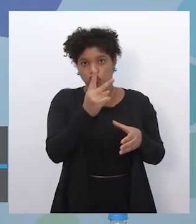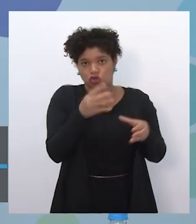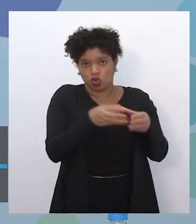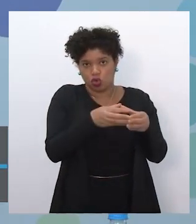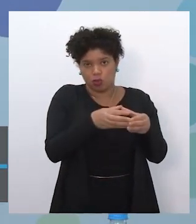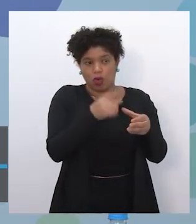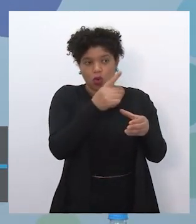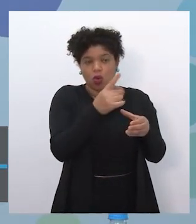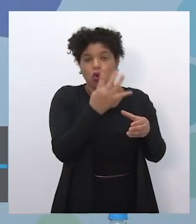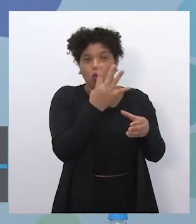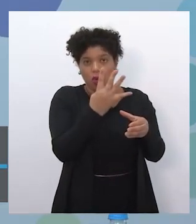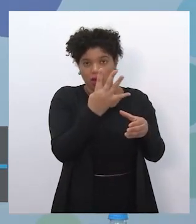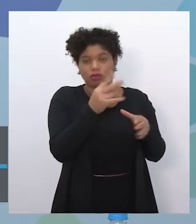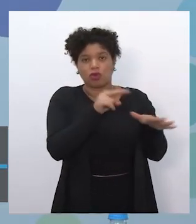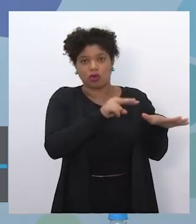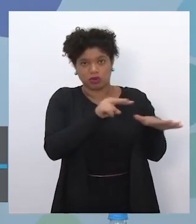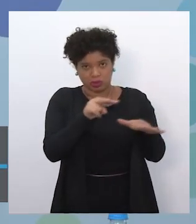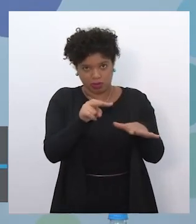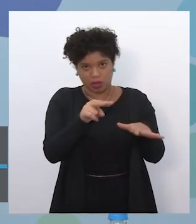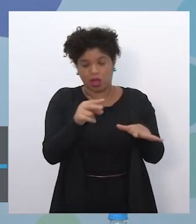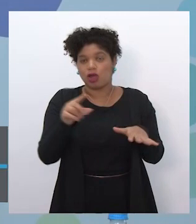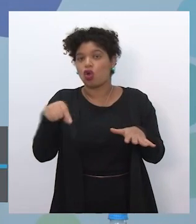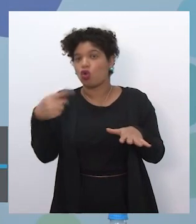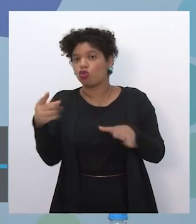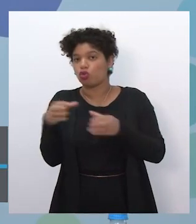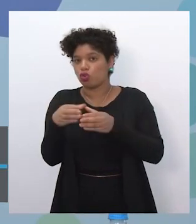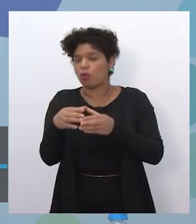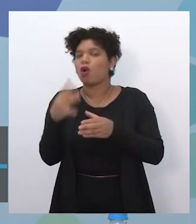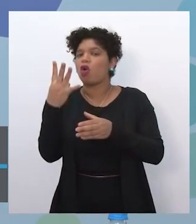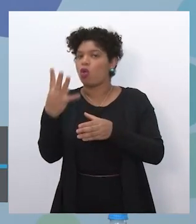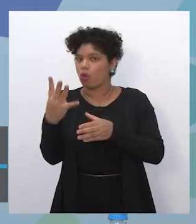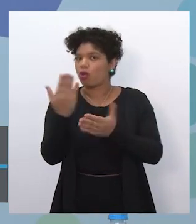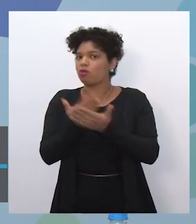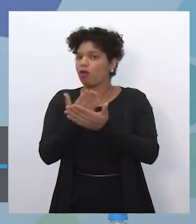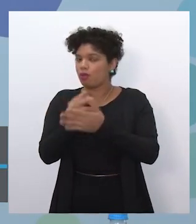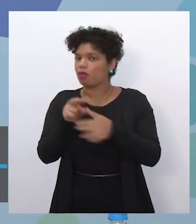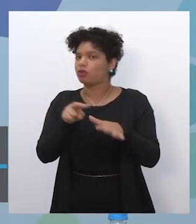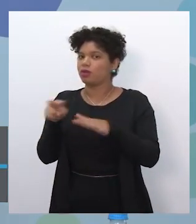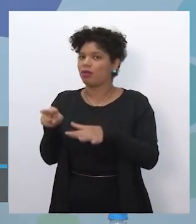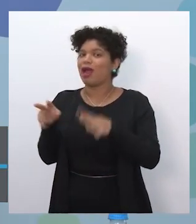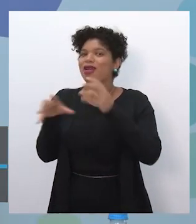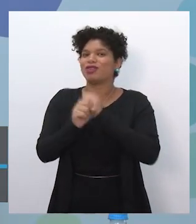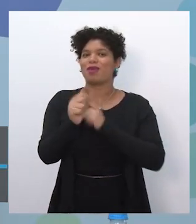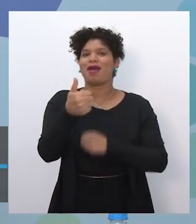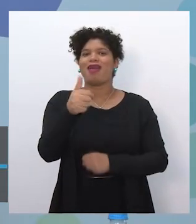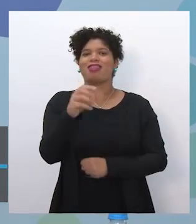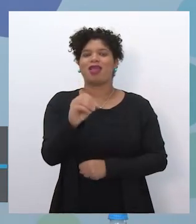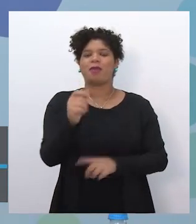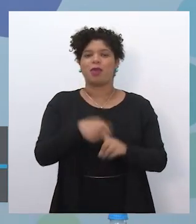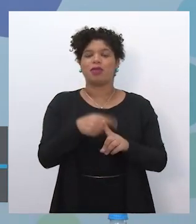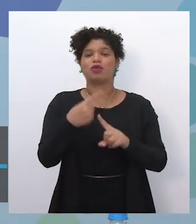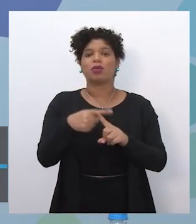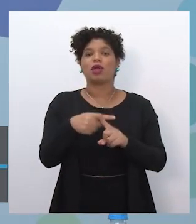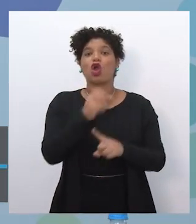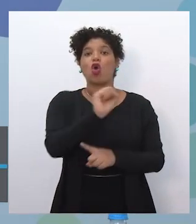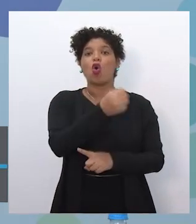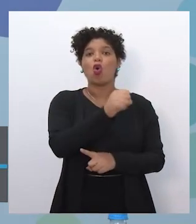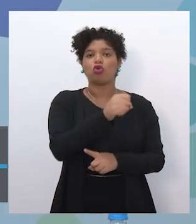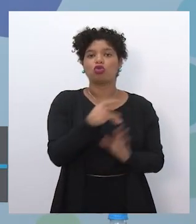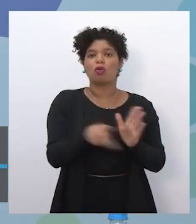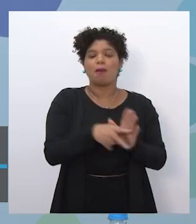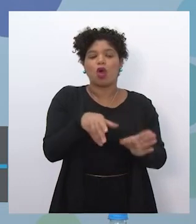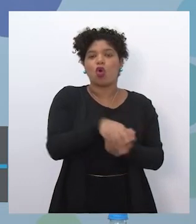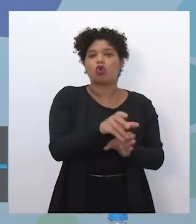semana, e no caso dez por mês, porque são oito de orientação dos grupos, mais